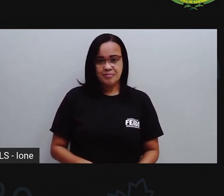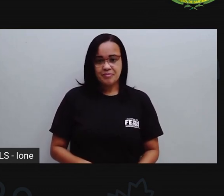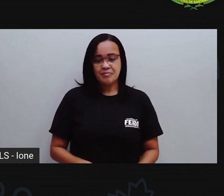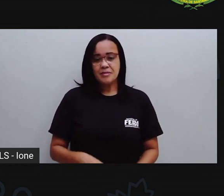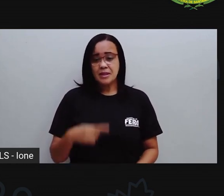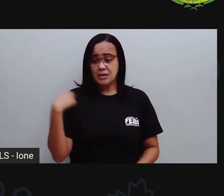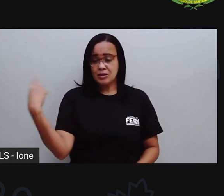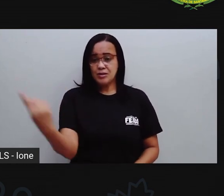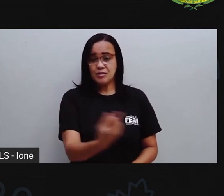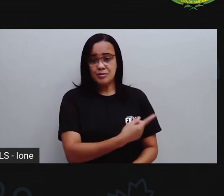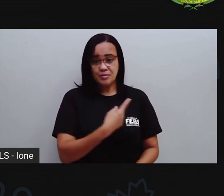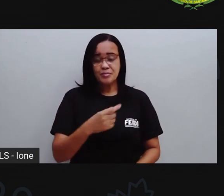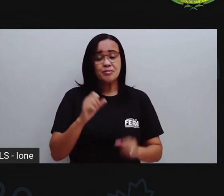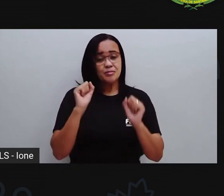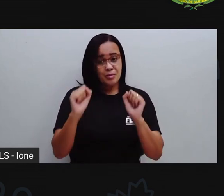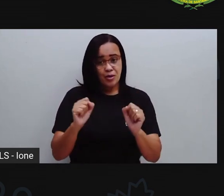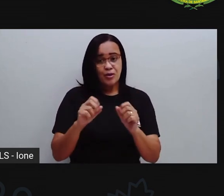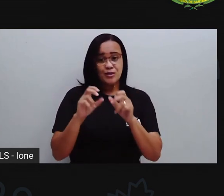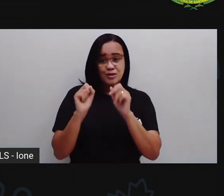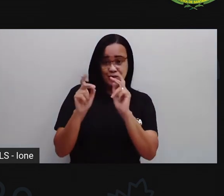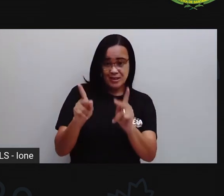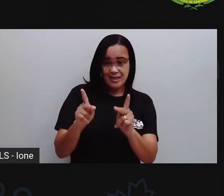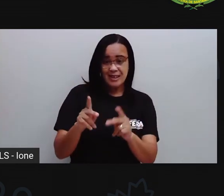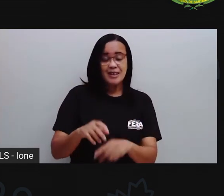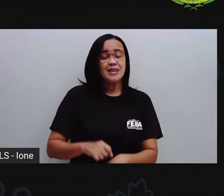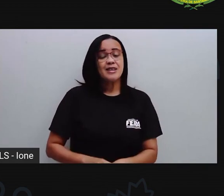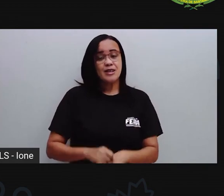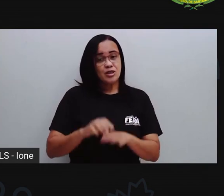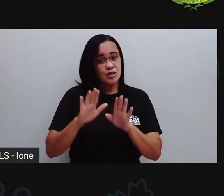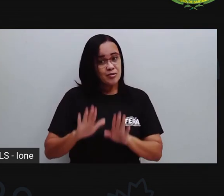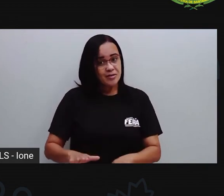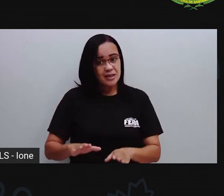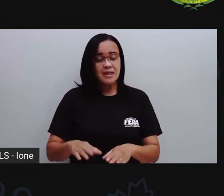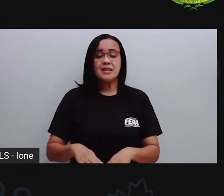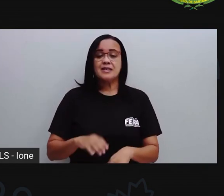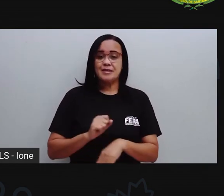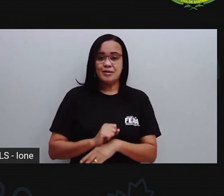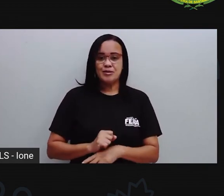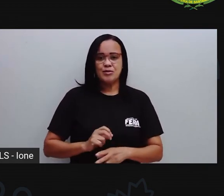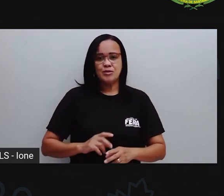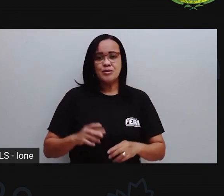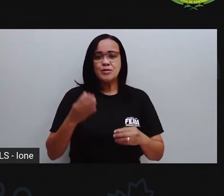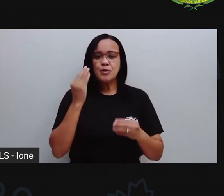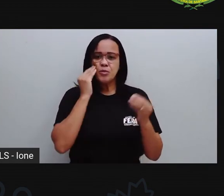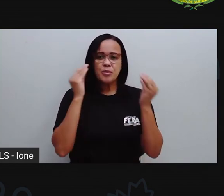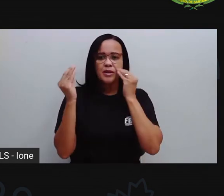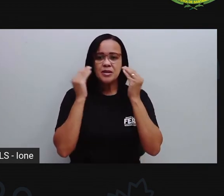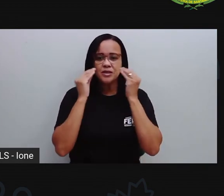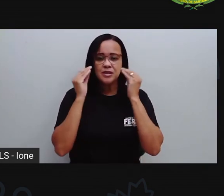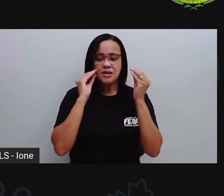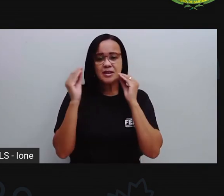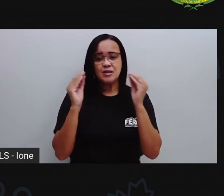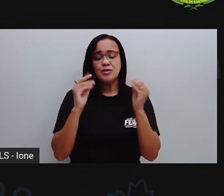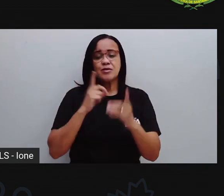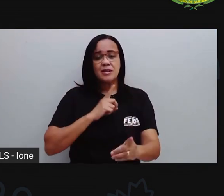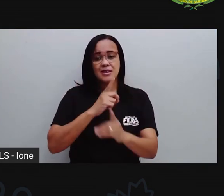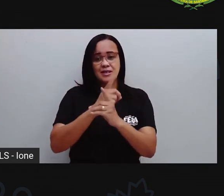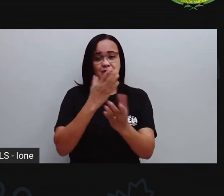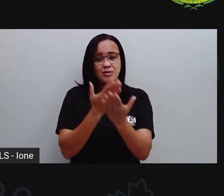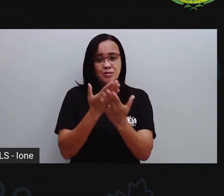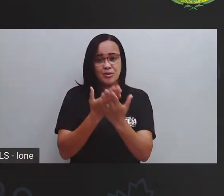redor. Tá certo, gente? Então, nós vamos ficando por aqui. Um beijão para todos vocês e até a próxima aula. Até mais. Tchau, tchau.